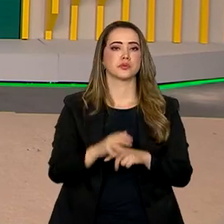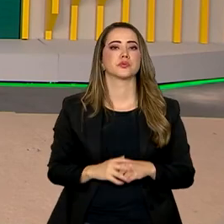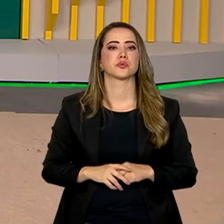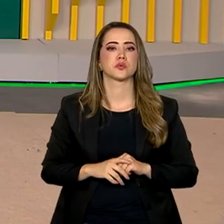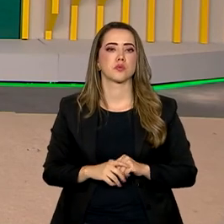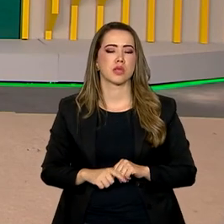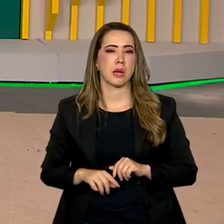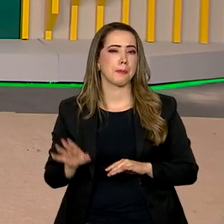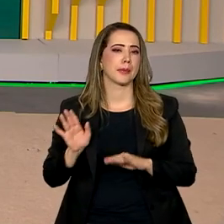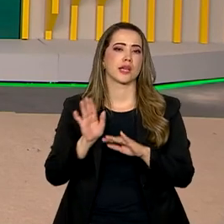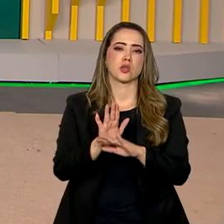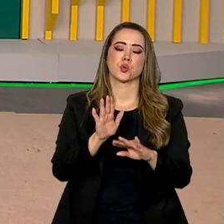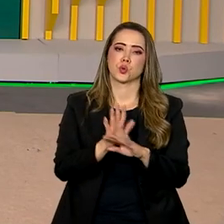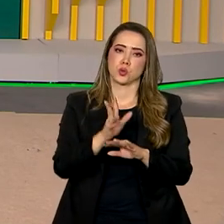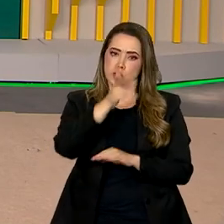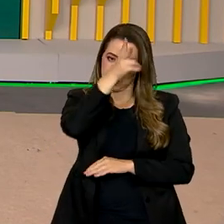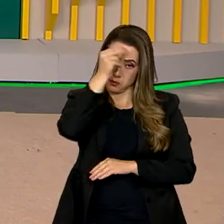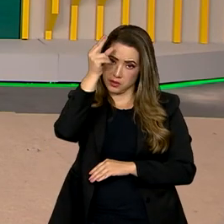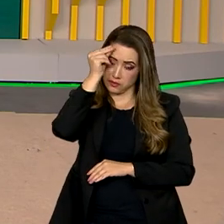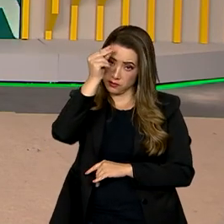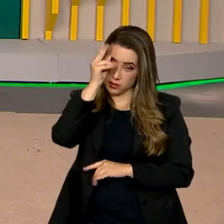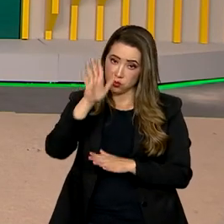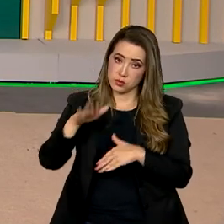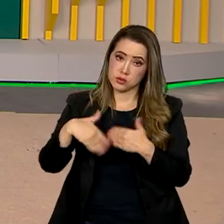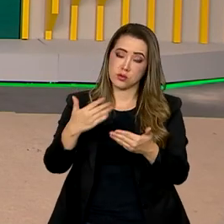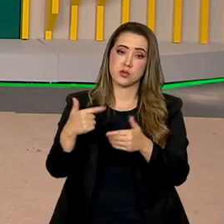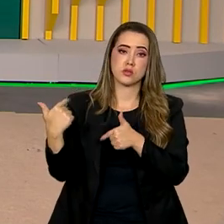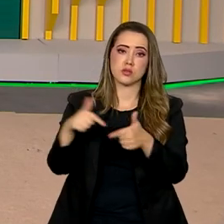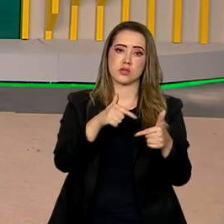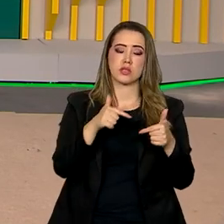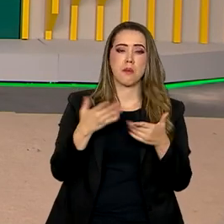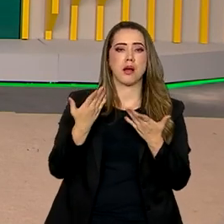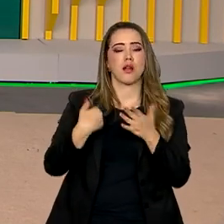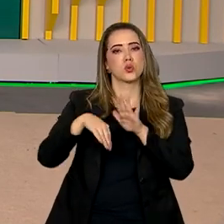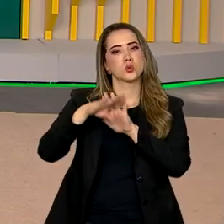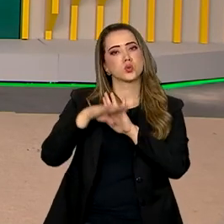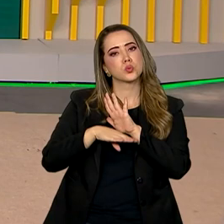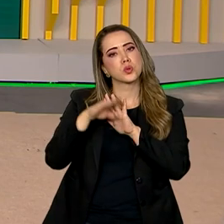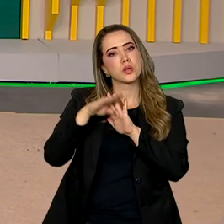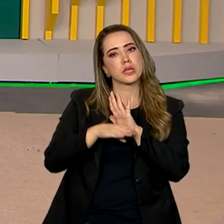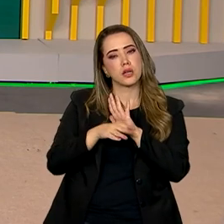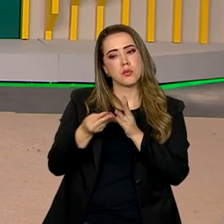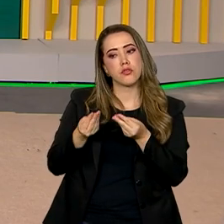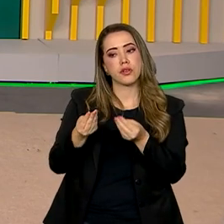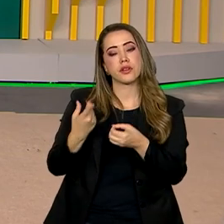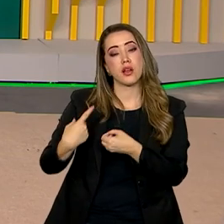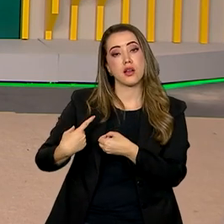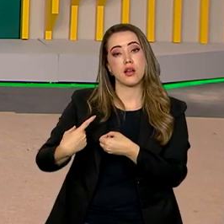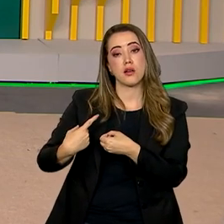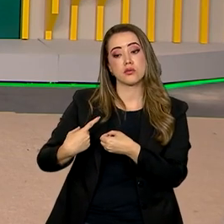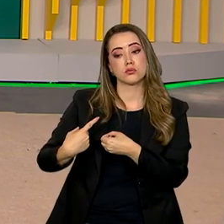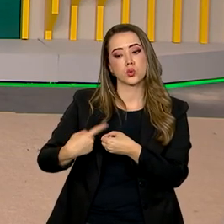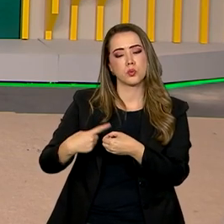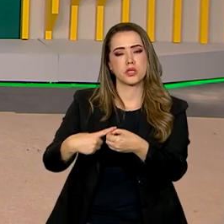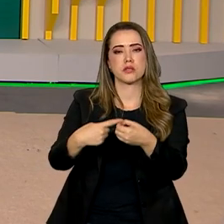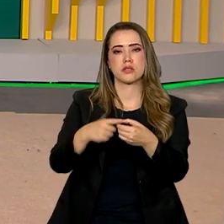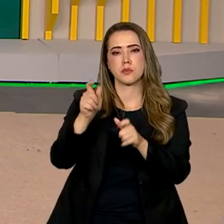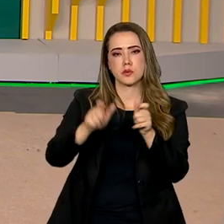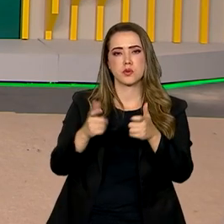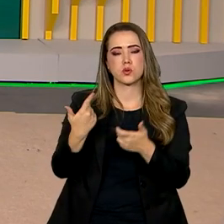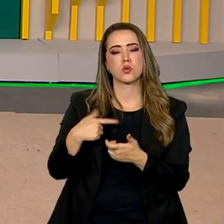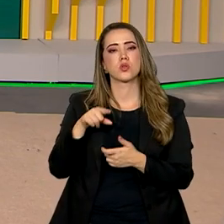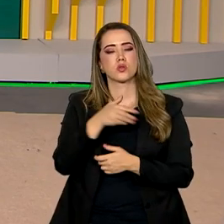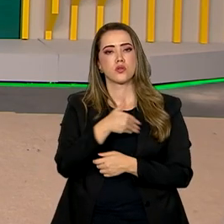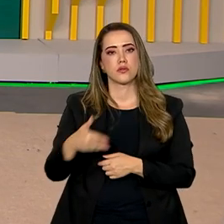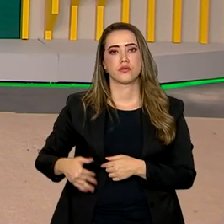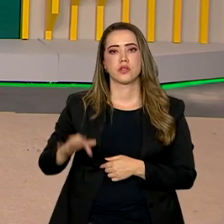Para ajudar as prefeituras a levarem os programas federais aos moradores das cidades, o governo federal vem promovendo as caravanas